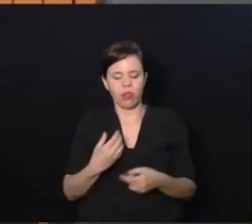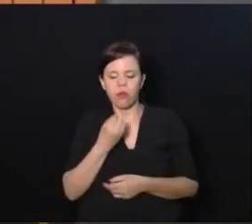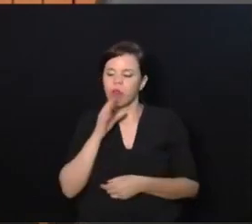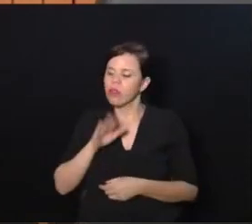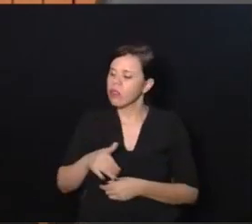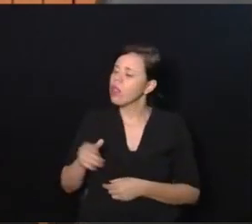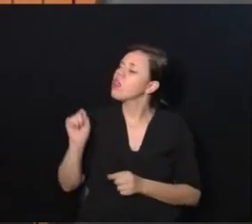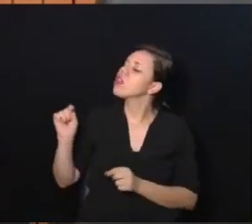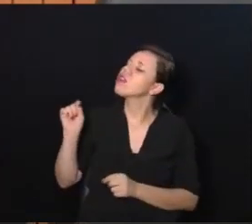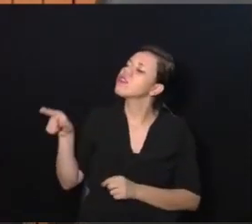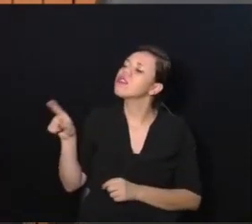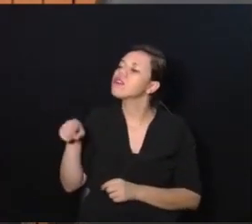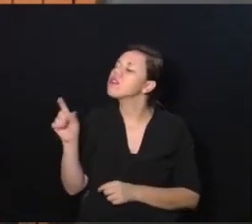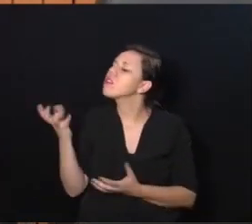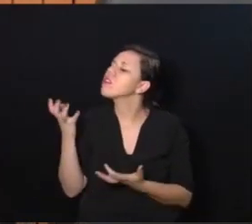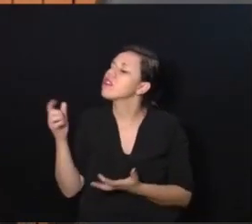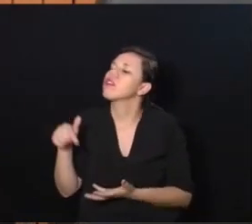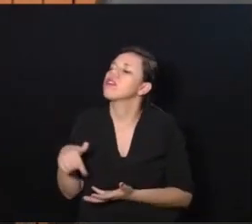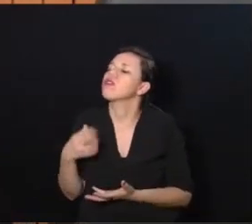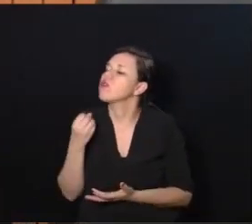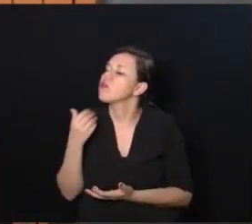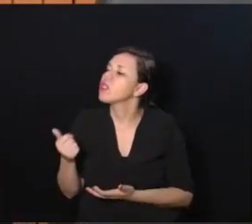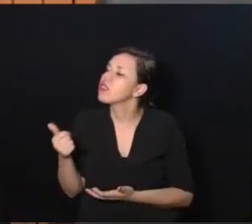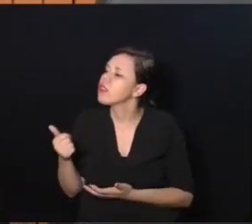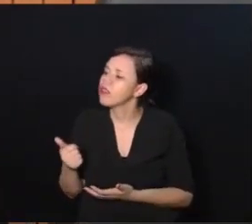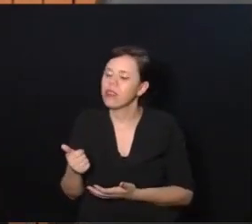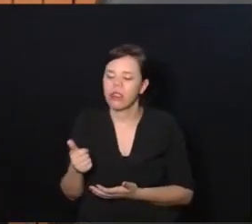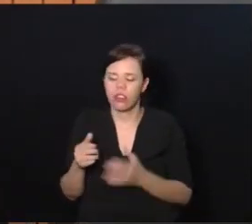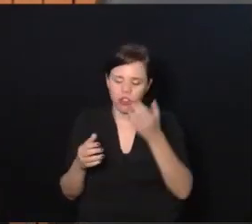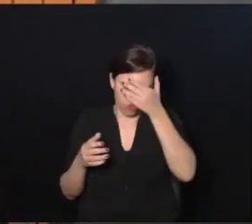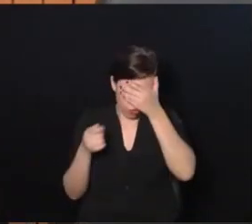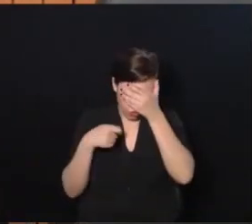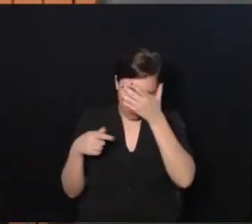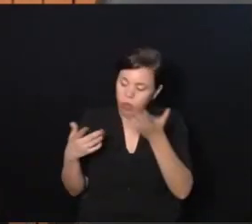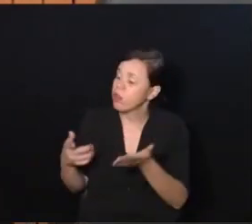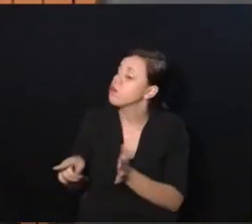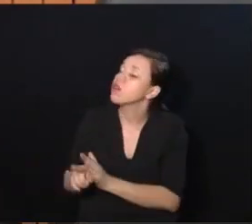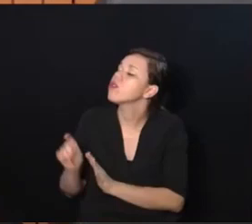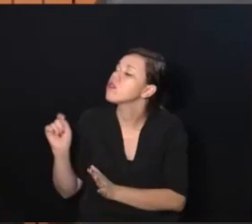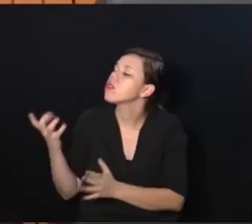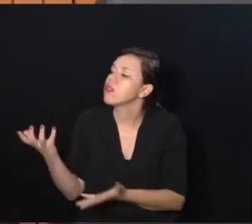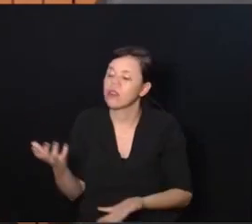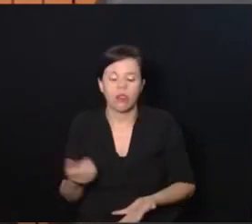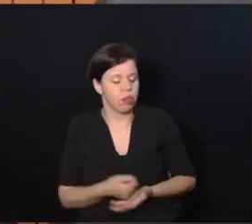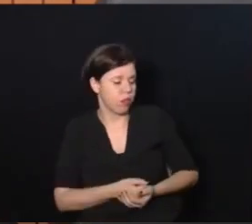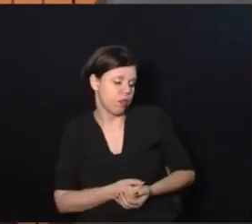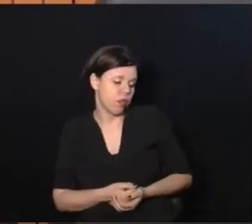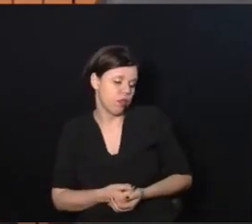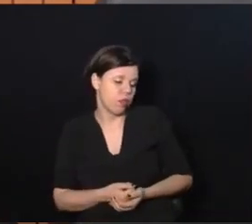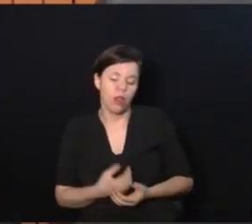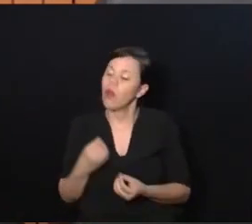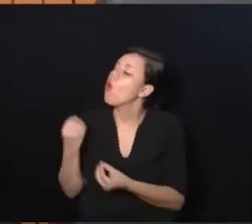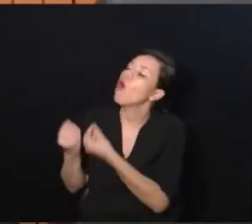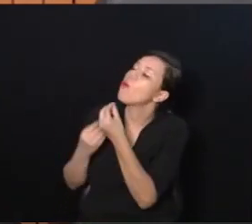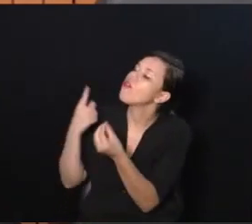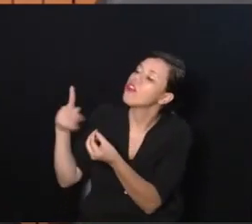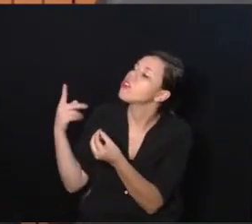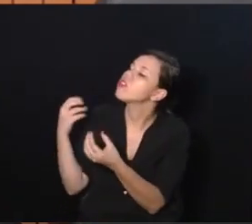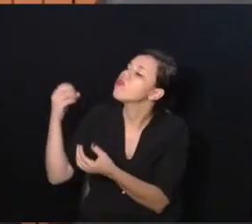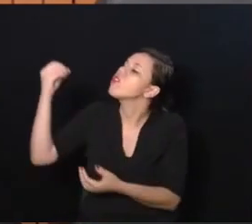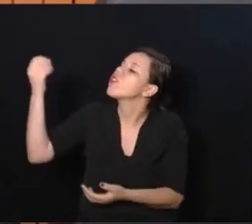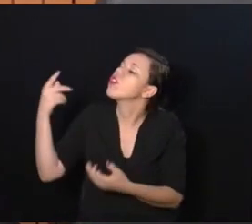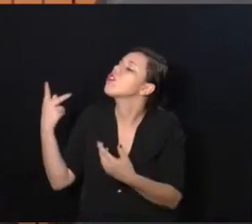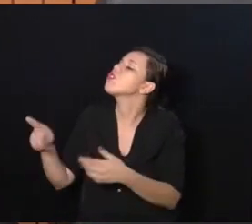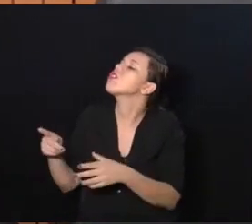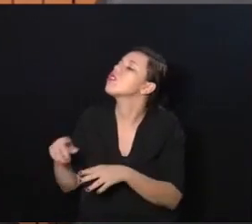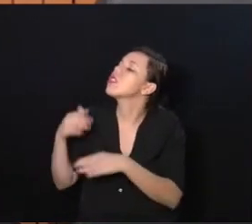tarde, quem são vocês, o vocês querem aqui, tudo bom? Na verdade, falei o que vocês querem. Perguntou como é foi de viagem, como é que está